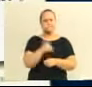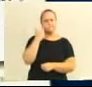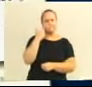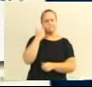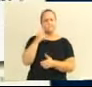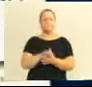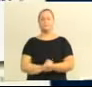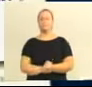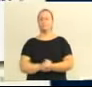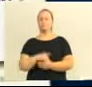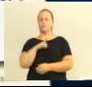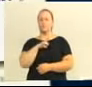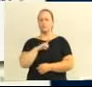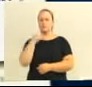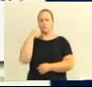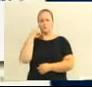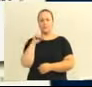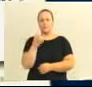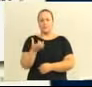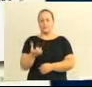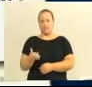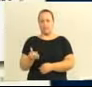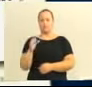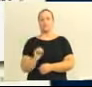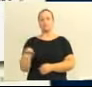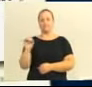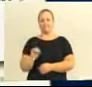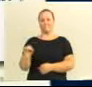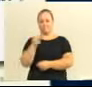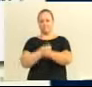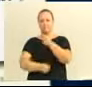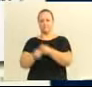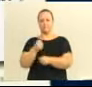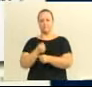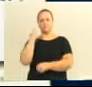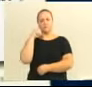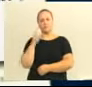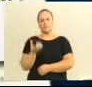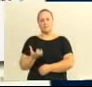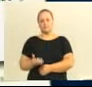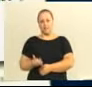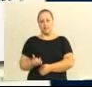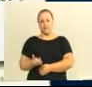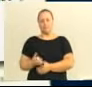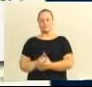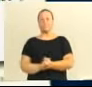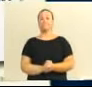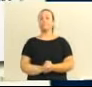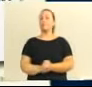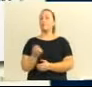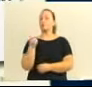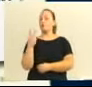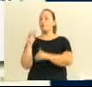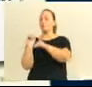houveram, no dia 6 do 10, no dia 6 do 10, dois depósitos na conta da Glória.